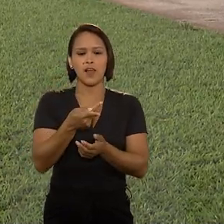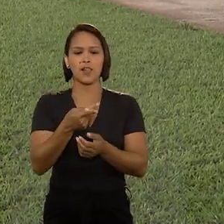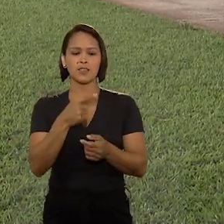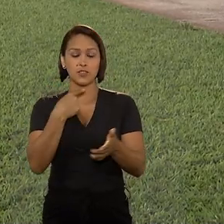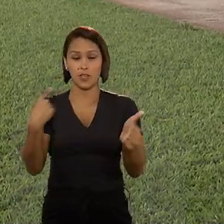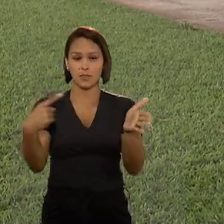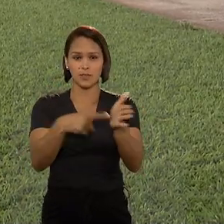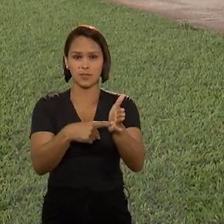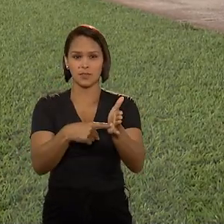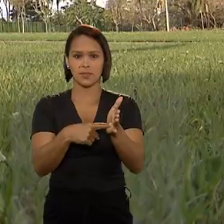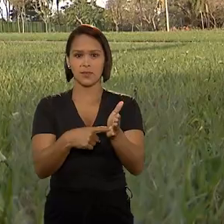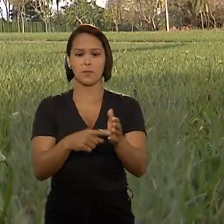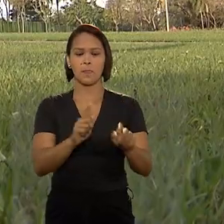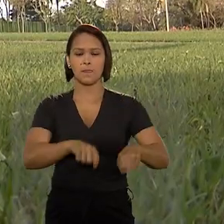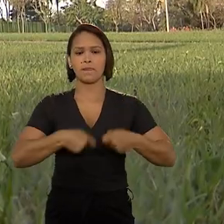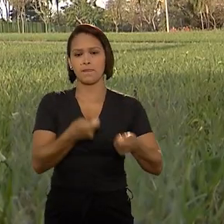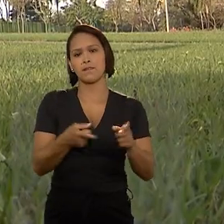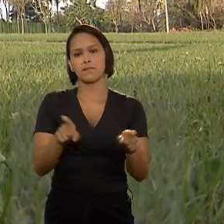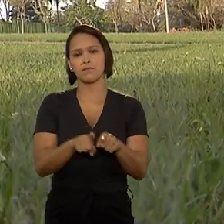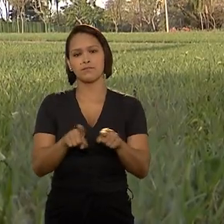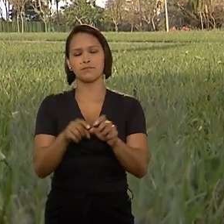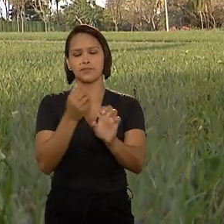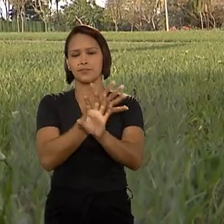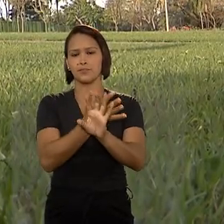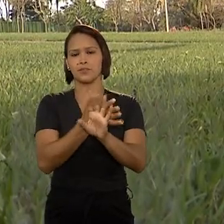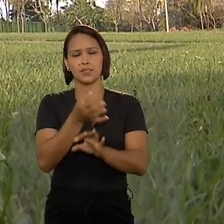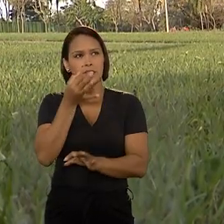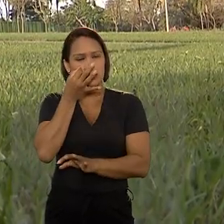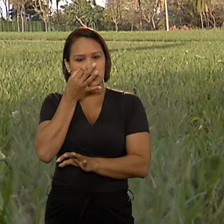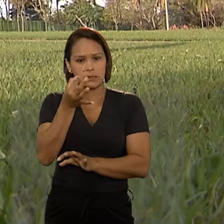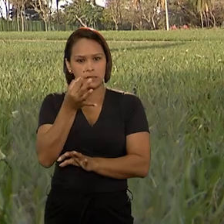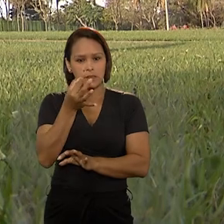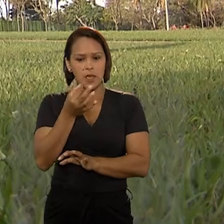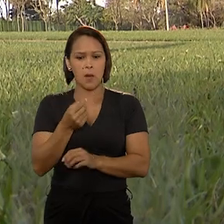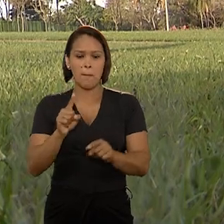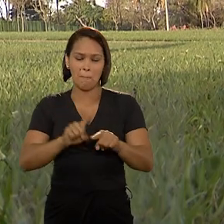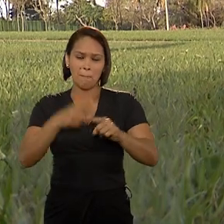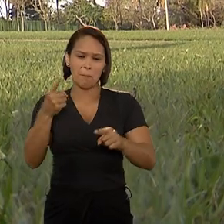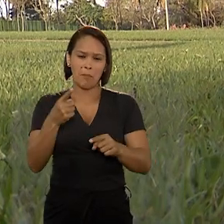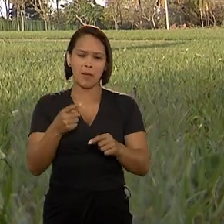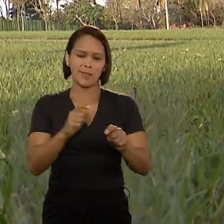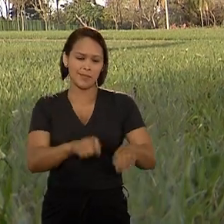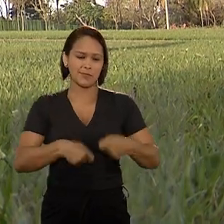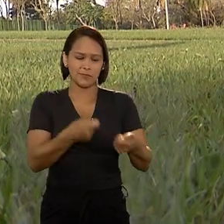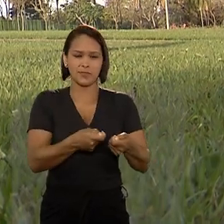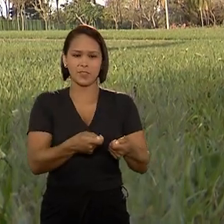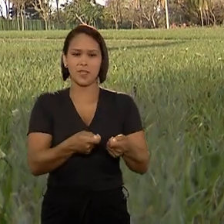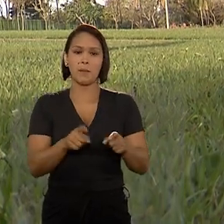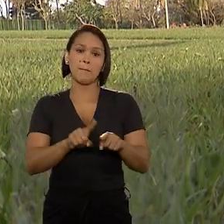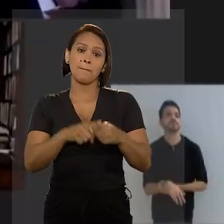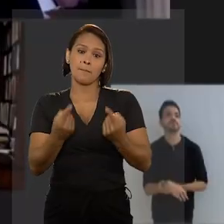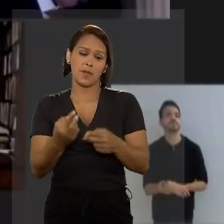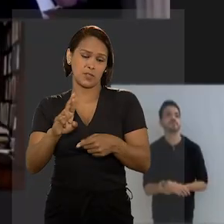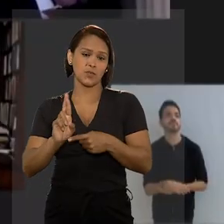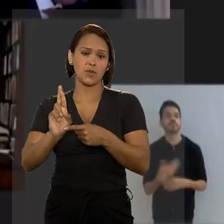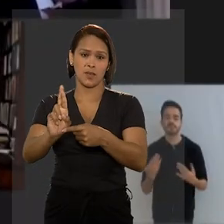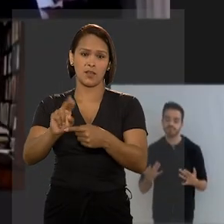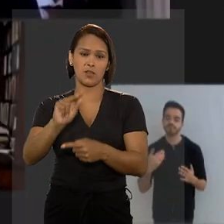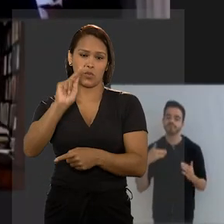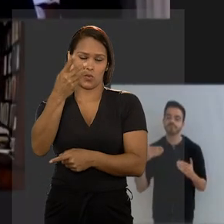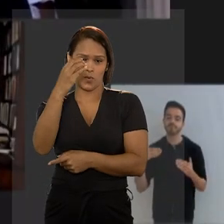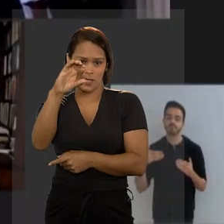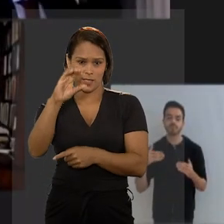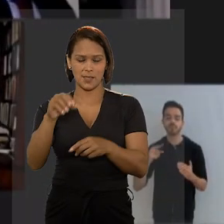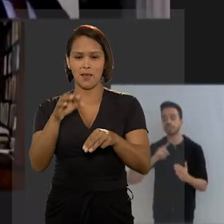das testemunhas de acusação. Defendeu ainda que a audiência presencial garante maior efetividade da defesa. Mas o